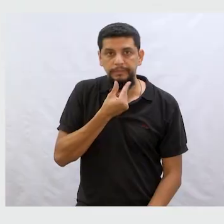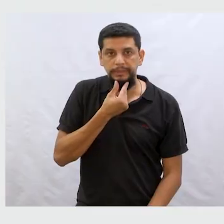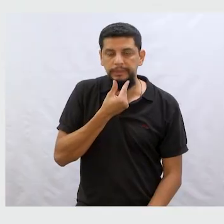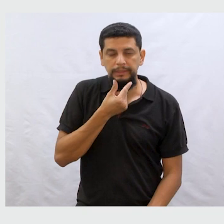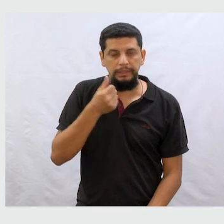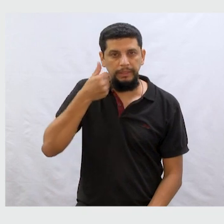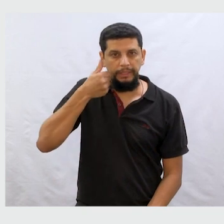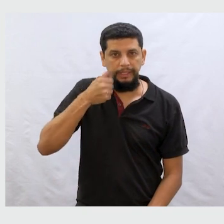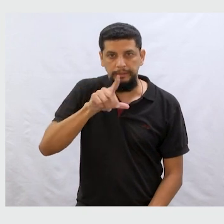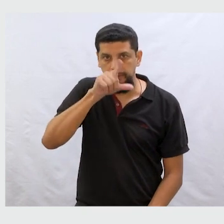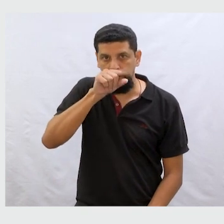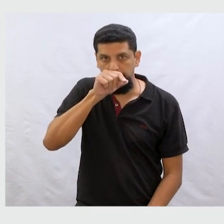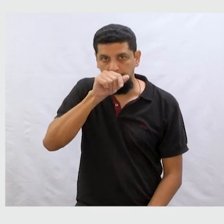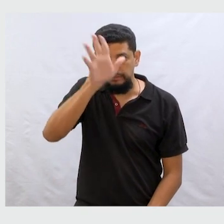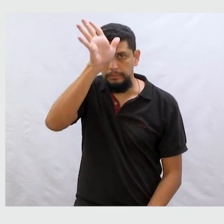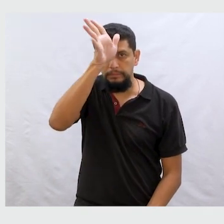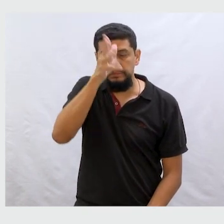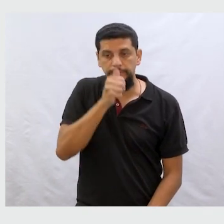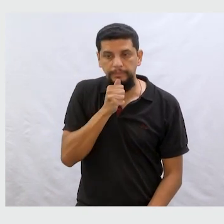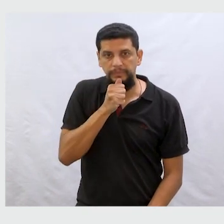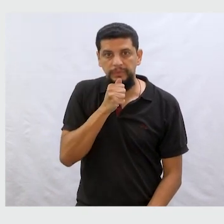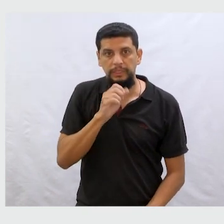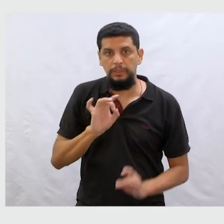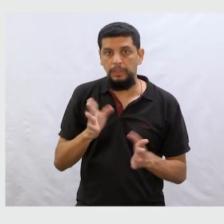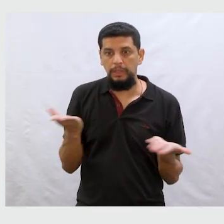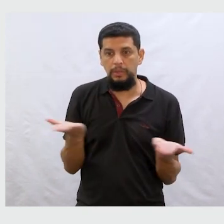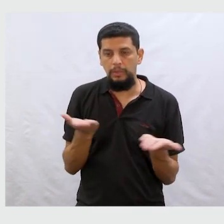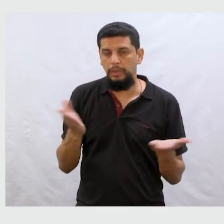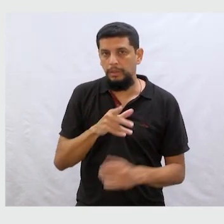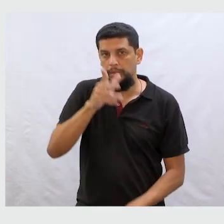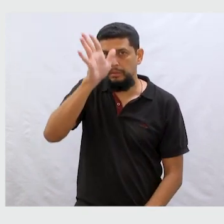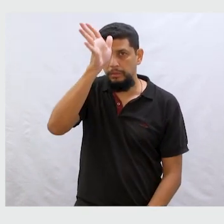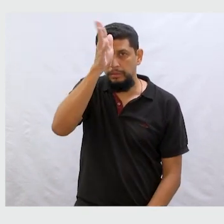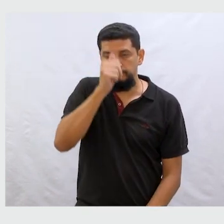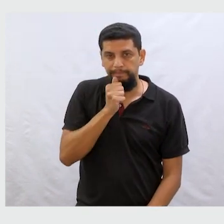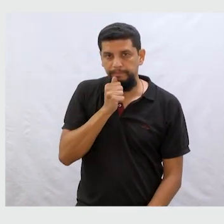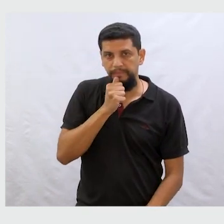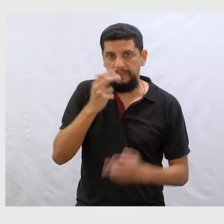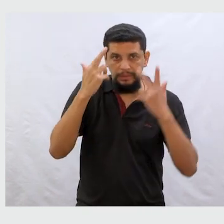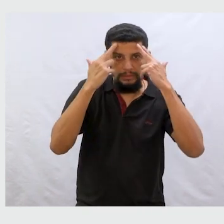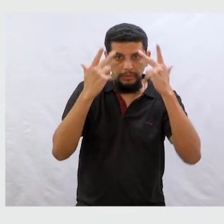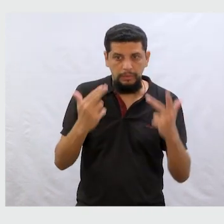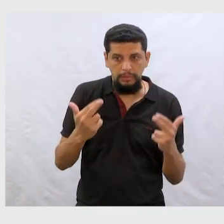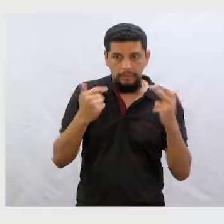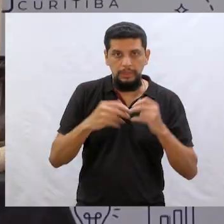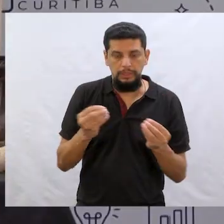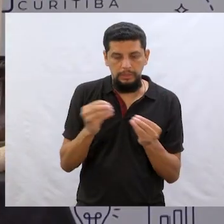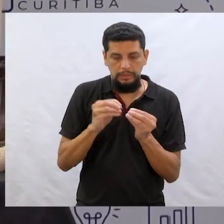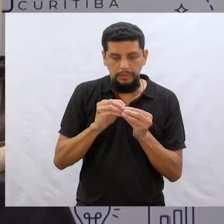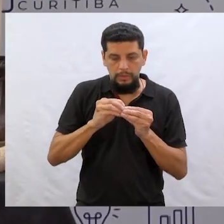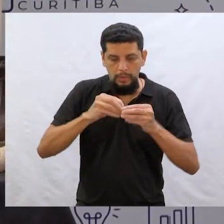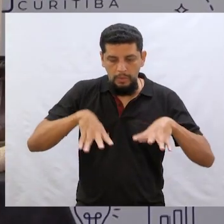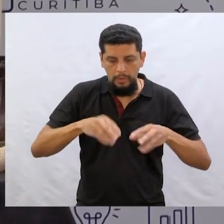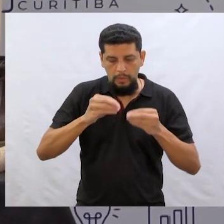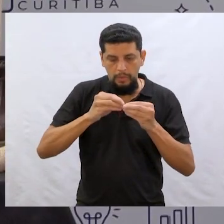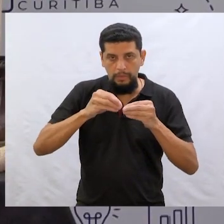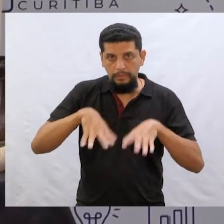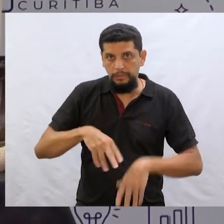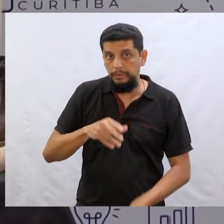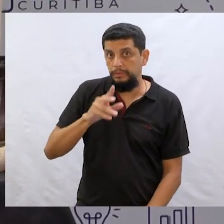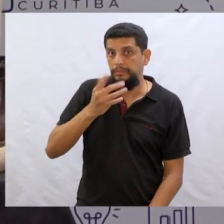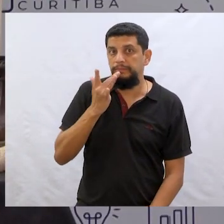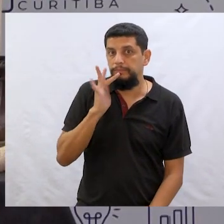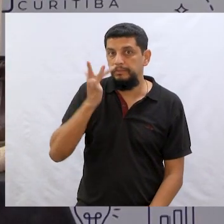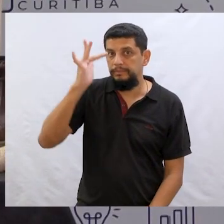Chamou a galinha. E ela veio na hora. Só que não era uma galinha normal, gente. Ela era uma galinha que botava ovos de ouro. Isso